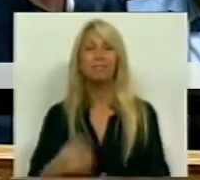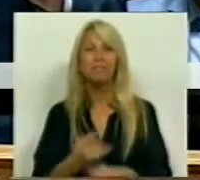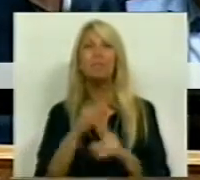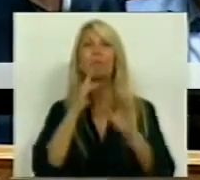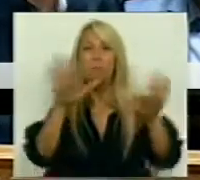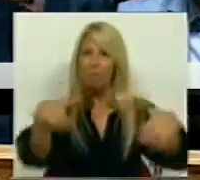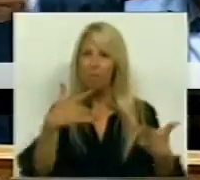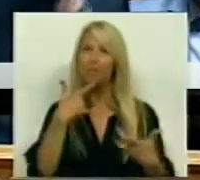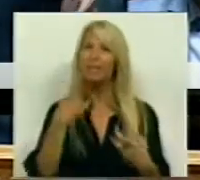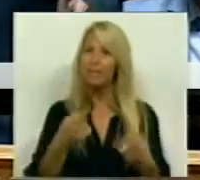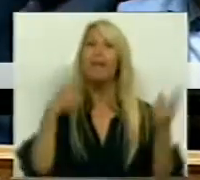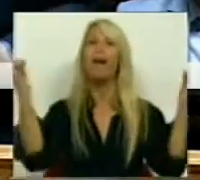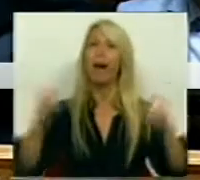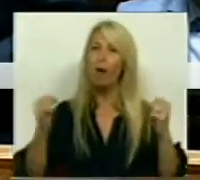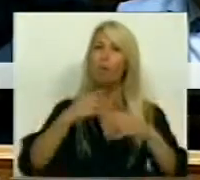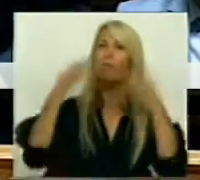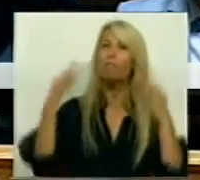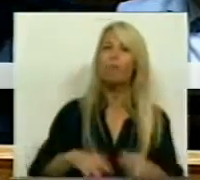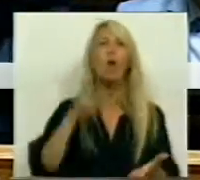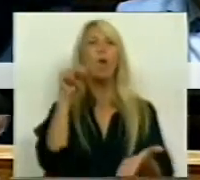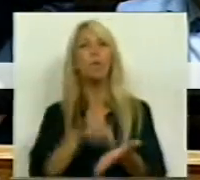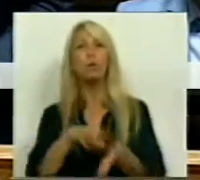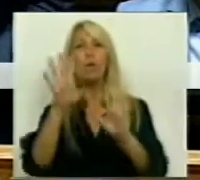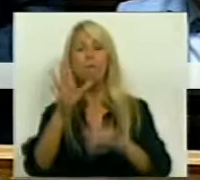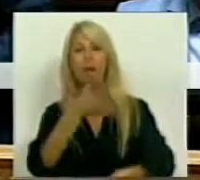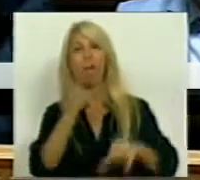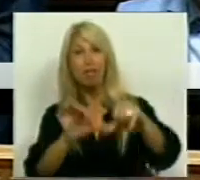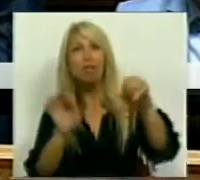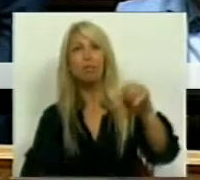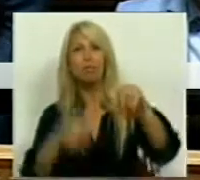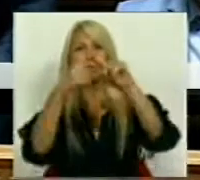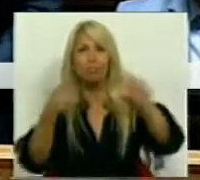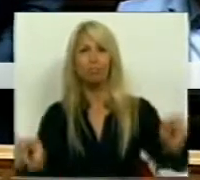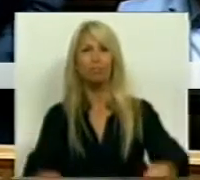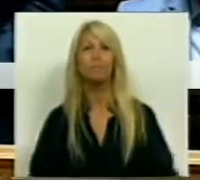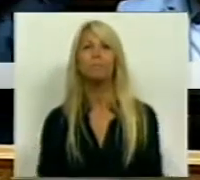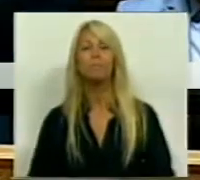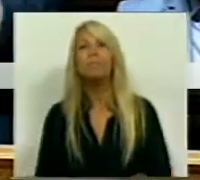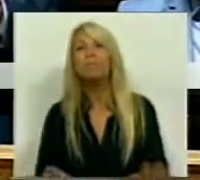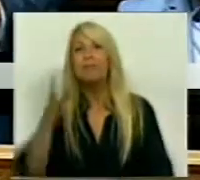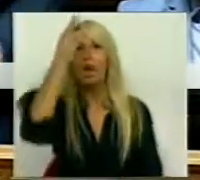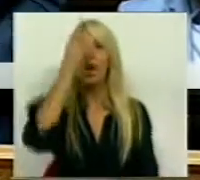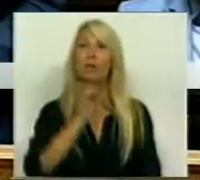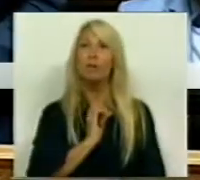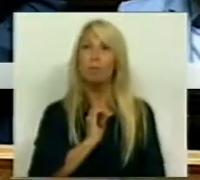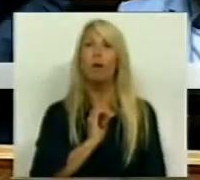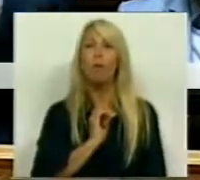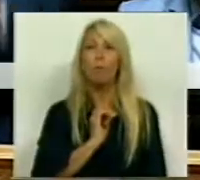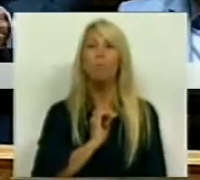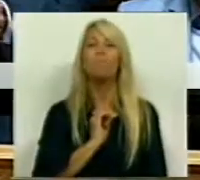total de posições. A verdade é que o discurso é diferente. Do nosso ponto de vista, emendo-se a mão,